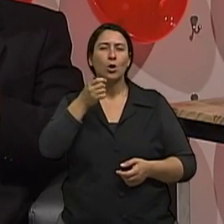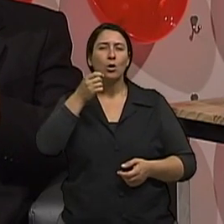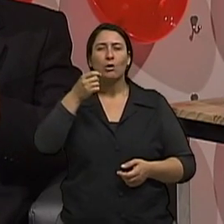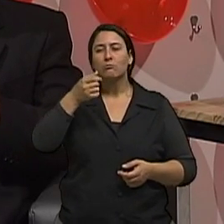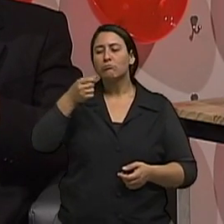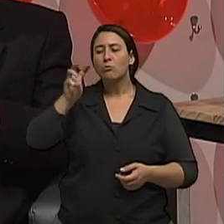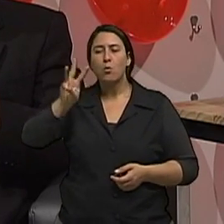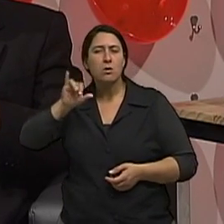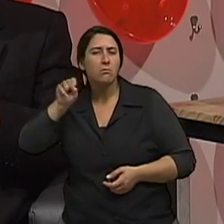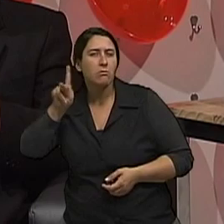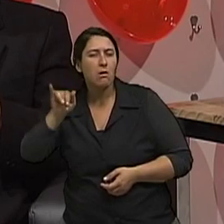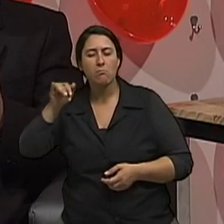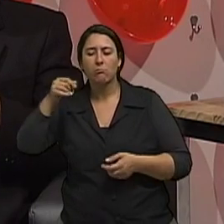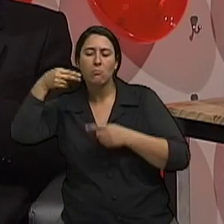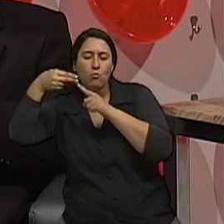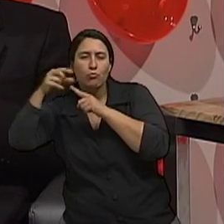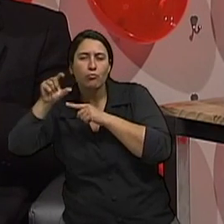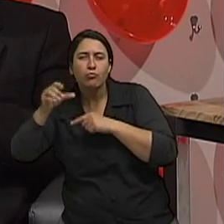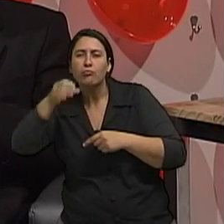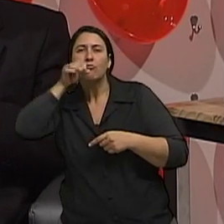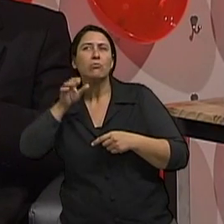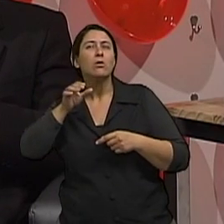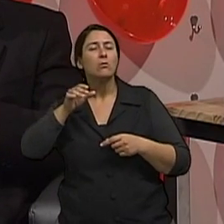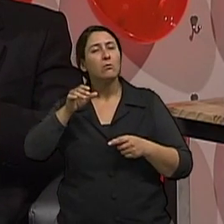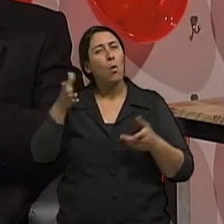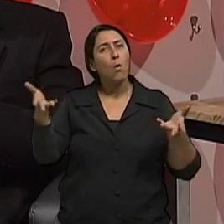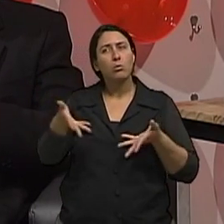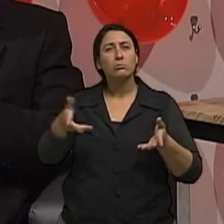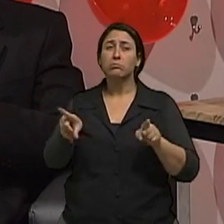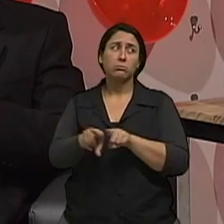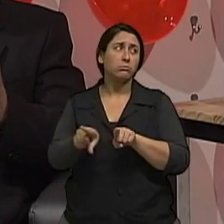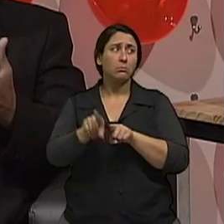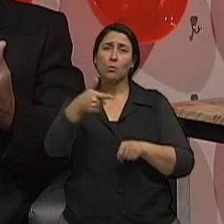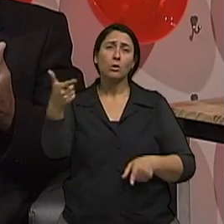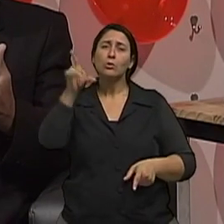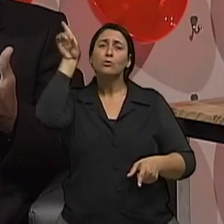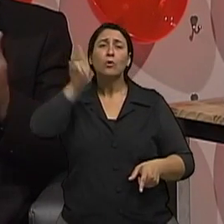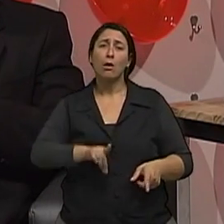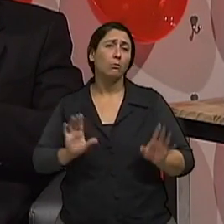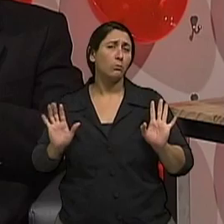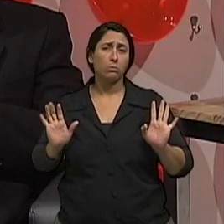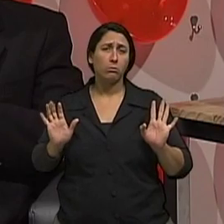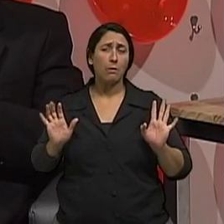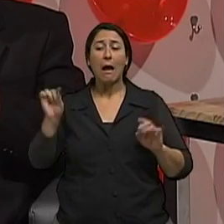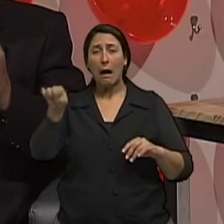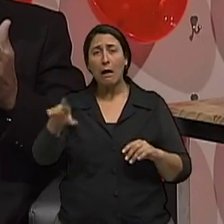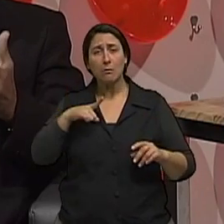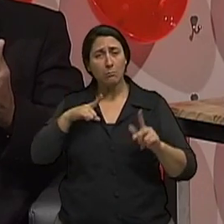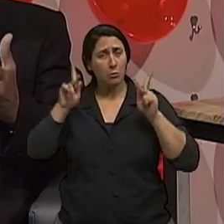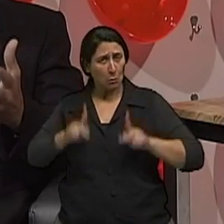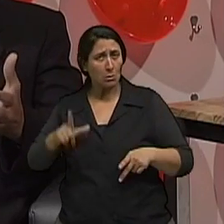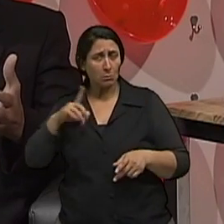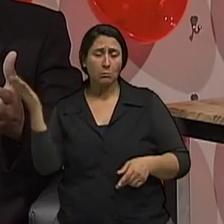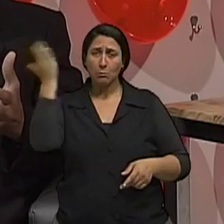dia, também, nós não temos hoje o direito de pedir para esse indivíduo parar de beber. A não